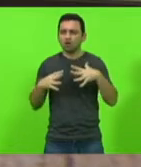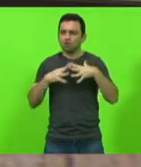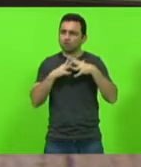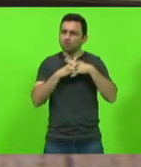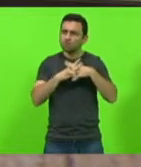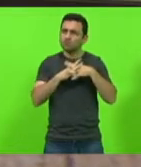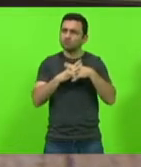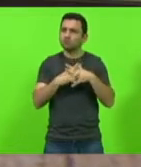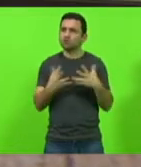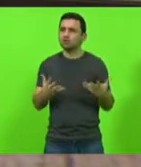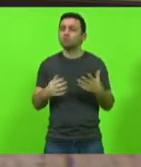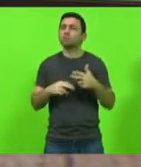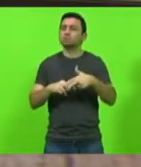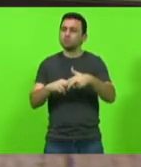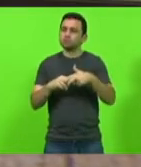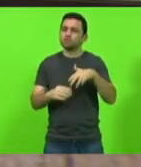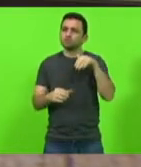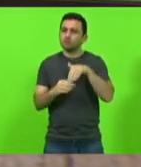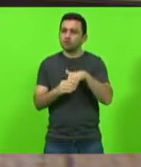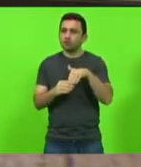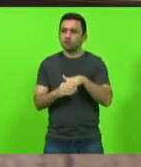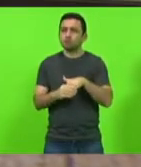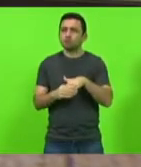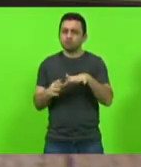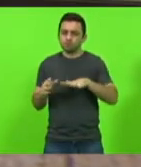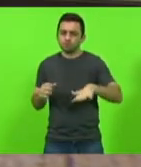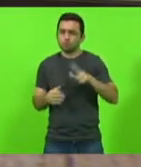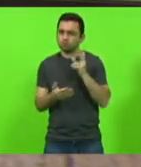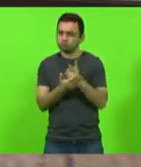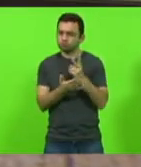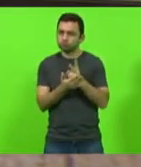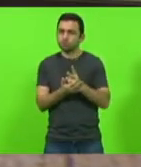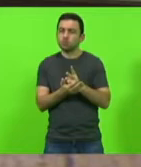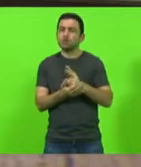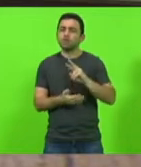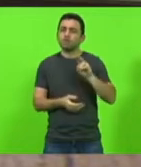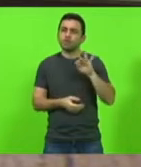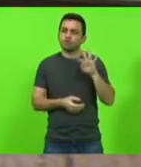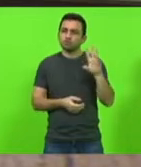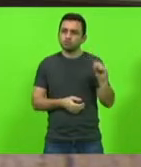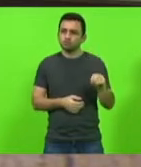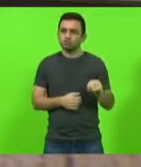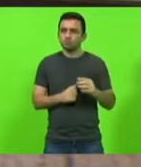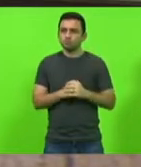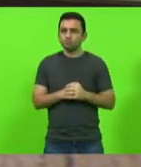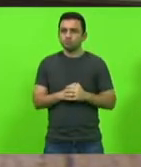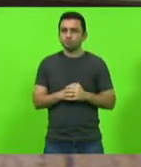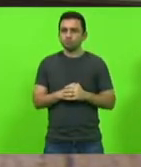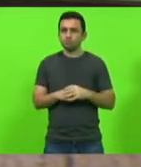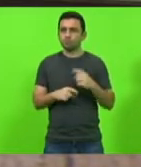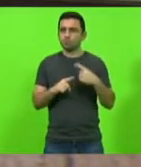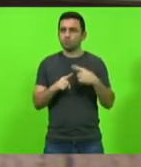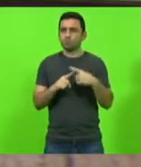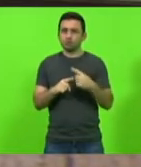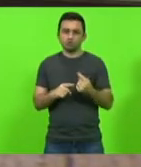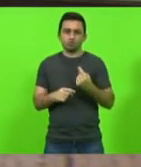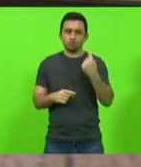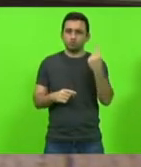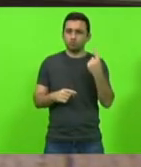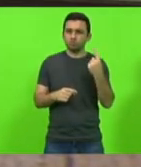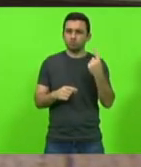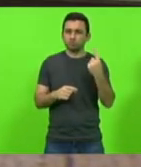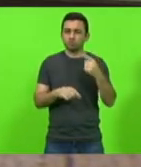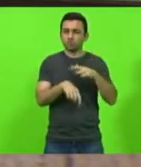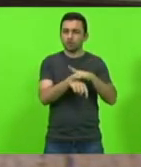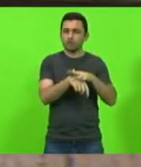isso que nós votamos pela manutenção do veto e porque uma doença uma especialidade não pode sobrepor tantas